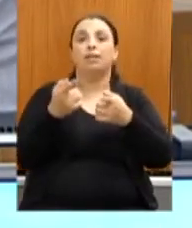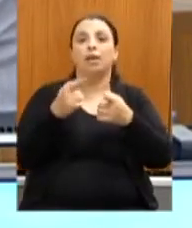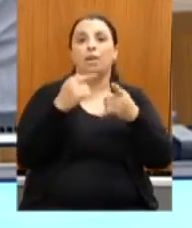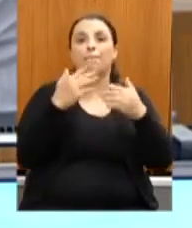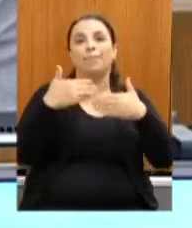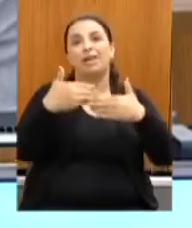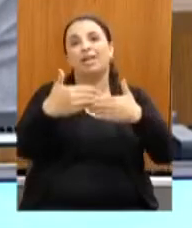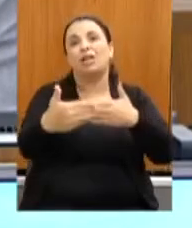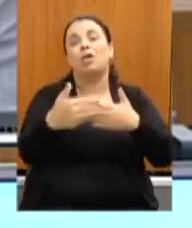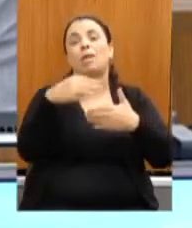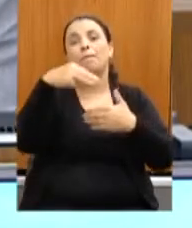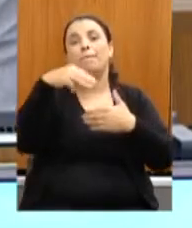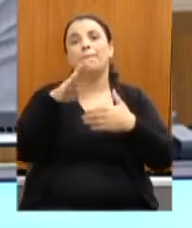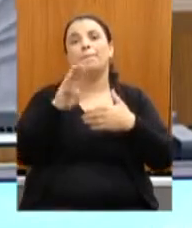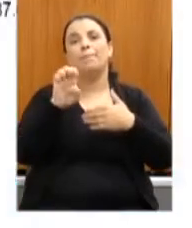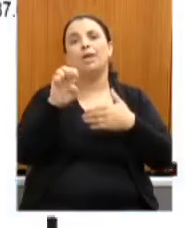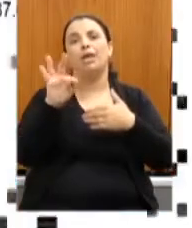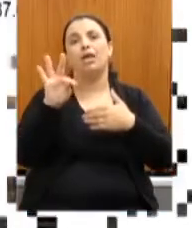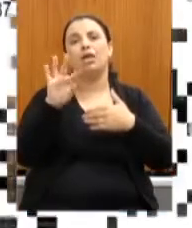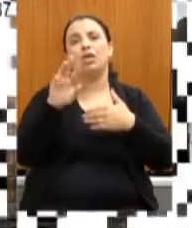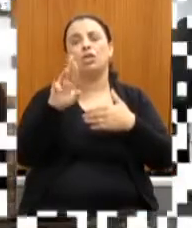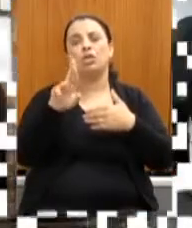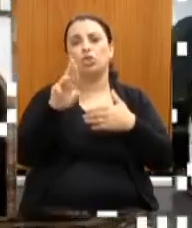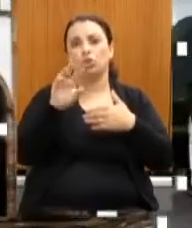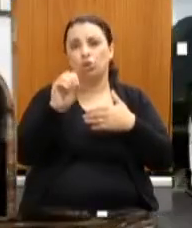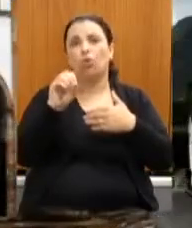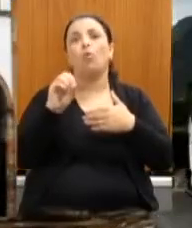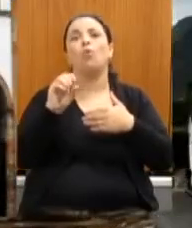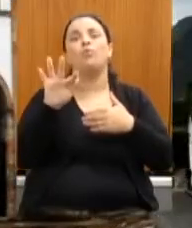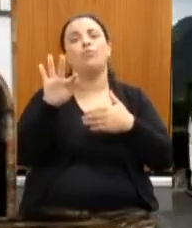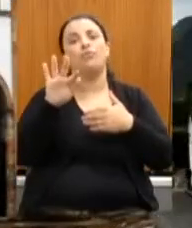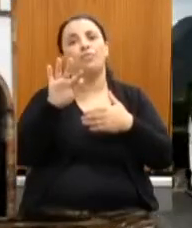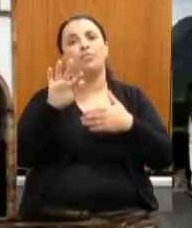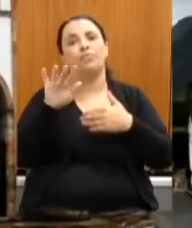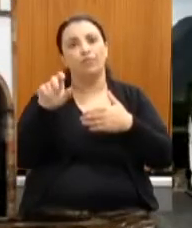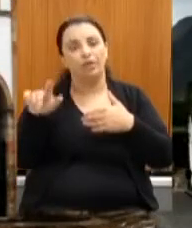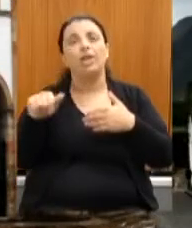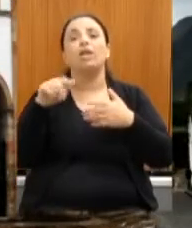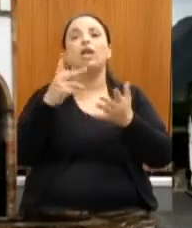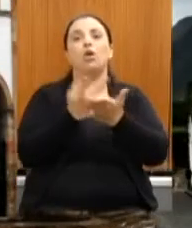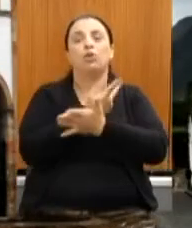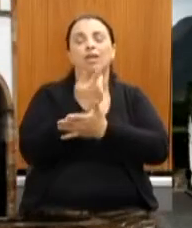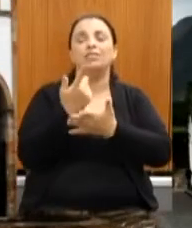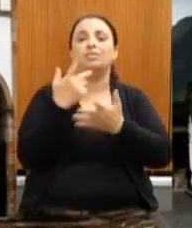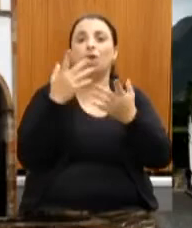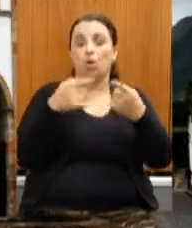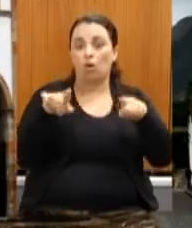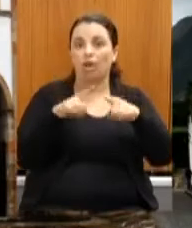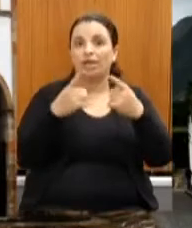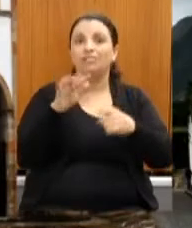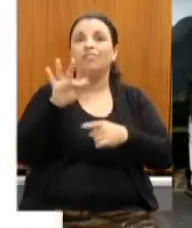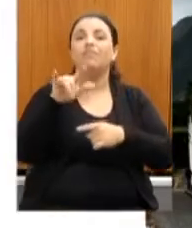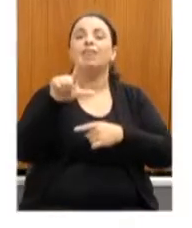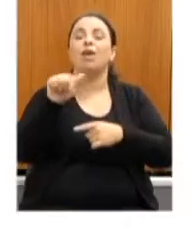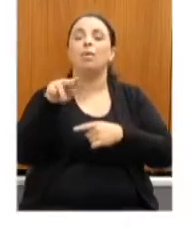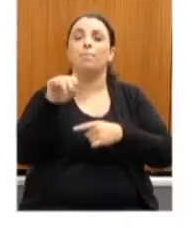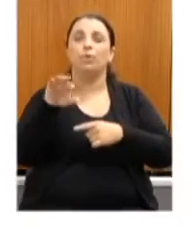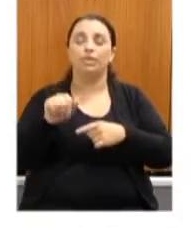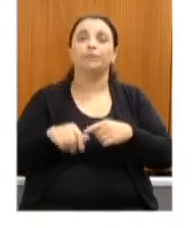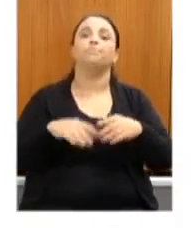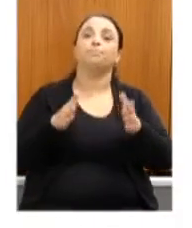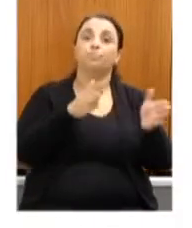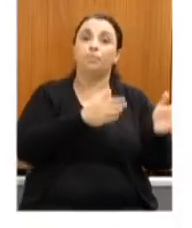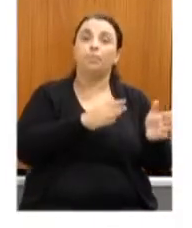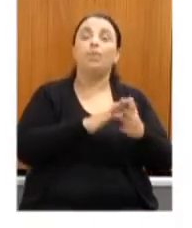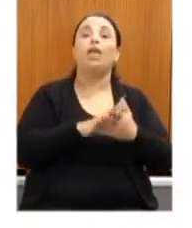praticamente, na Filarmônica. Minas, 300 anos. Bem, nós fizemos